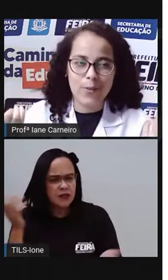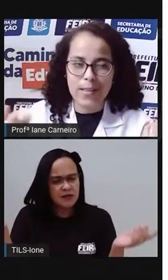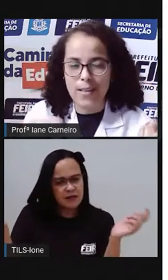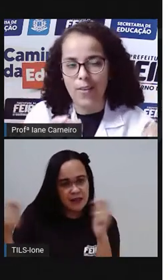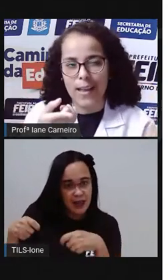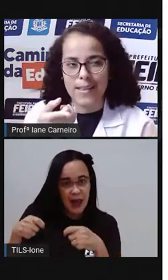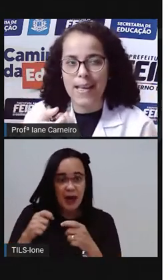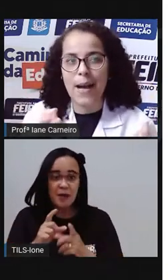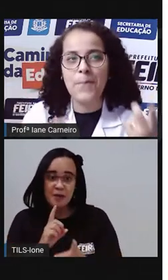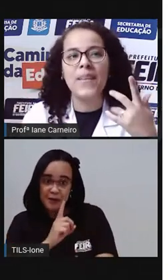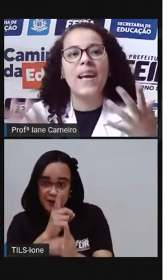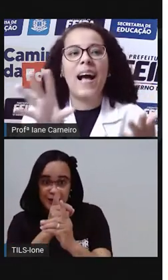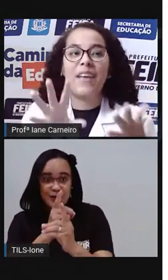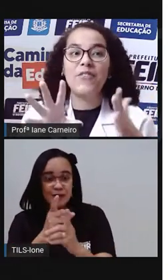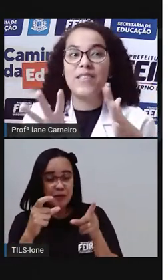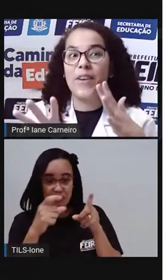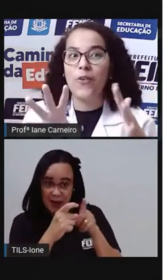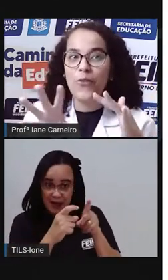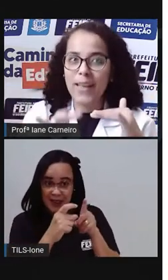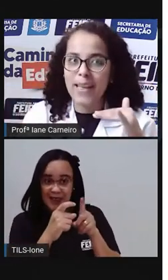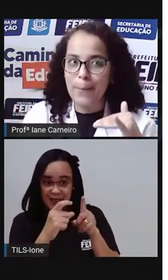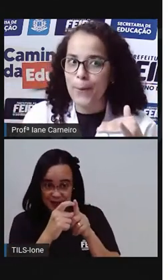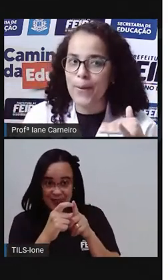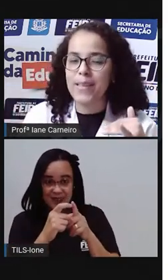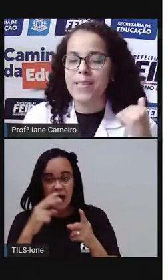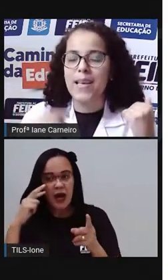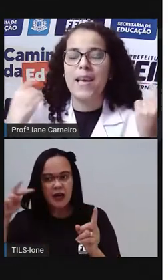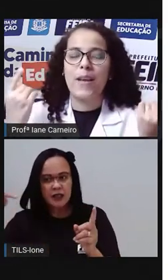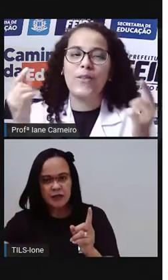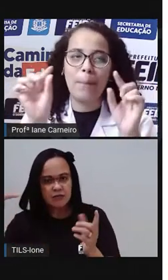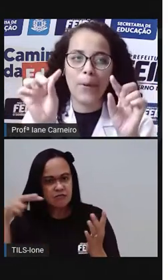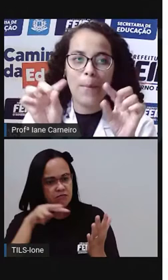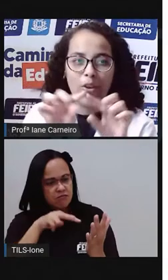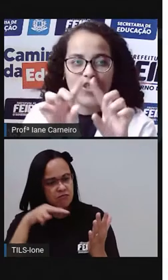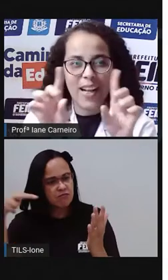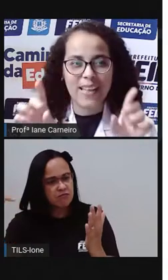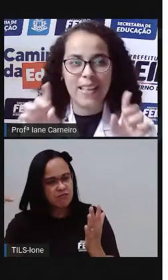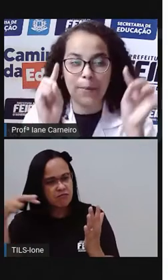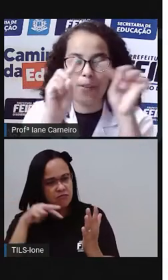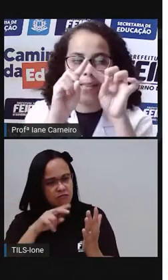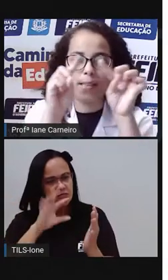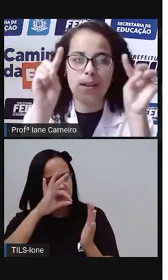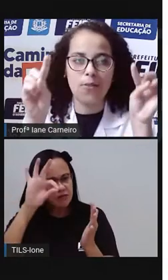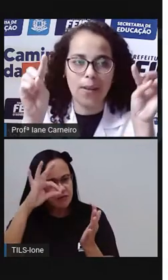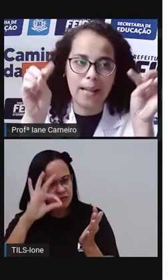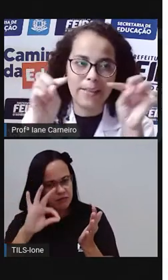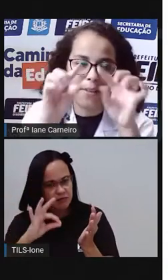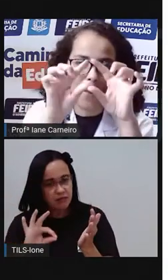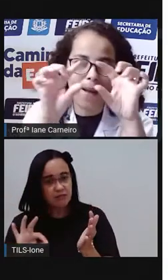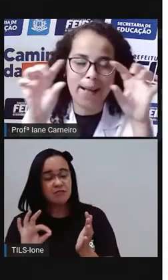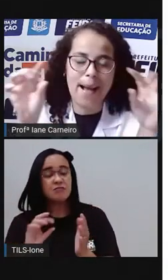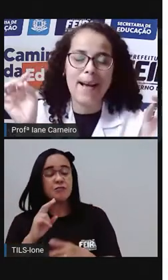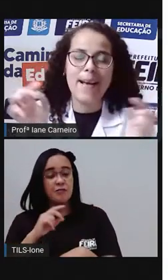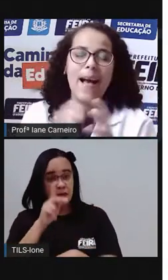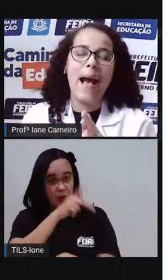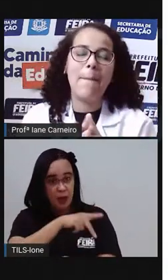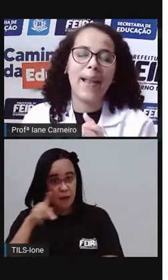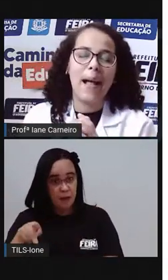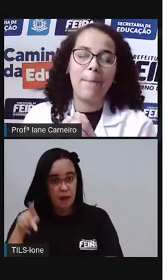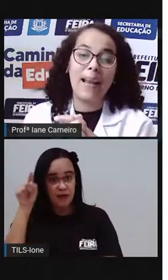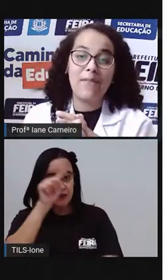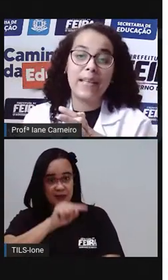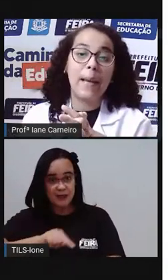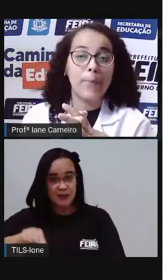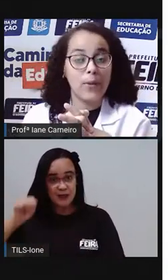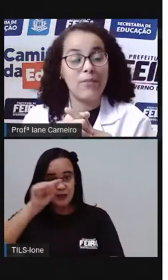se você conseguir localizar, aí você vai conferir depois, quando a prova mostrar aqui, a prova vai circular, né, vai marcar a